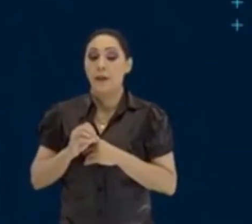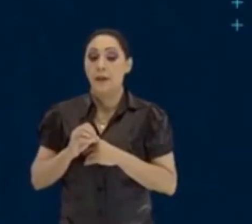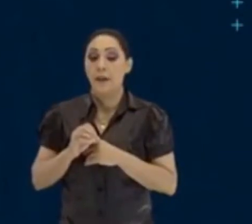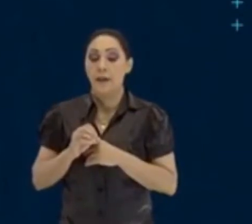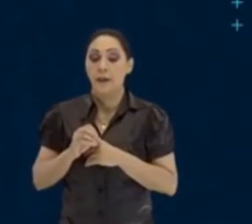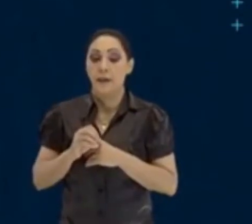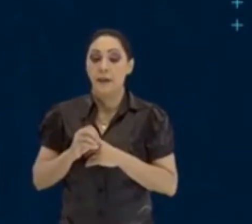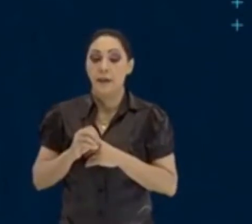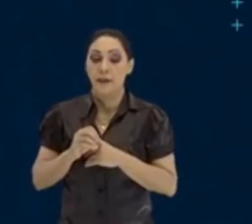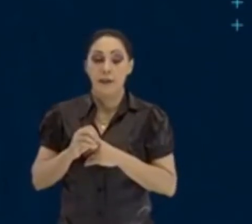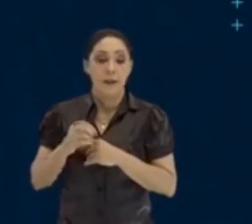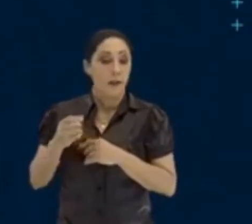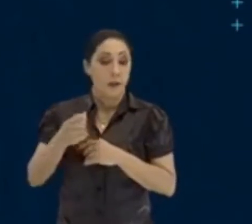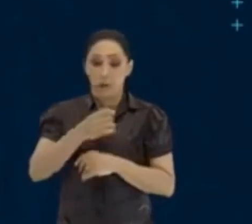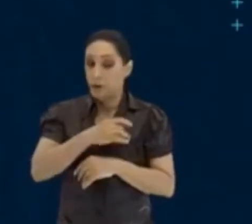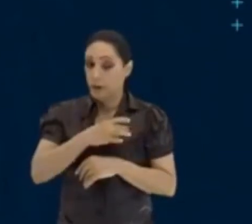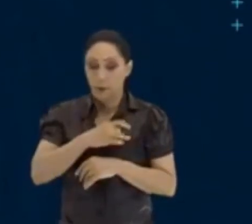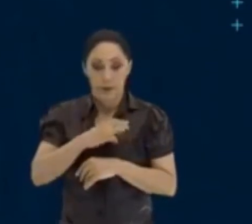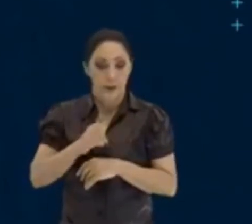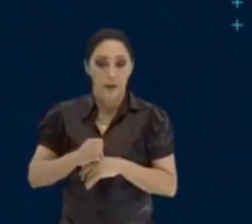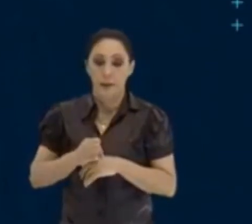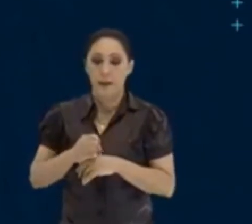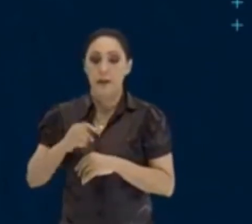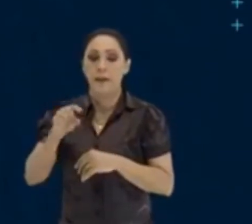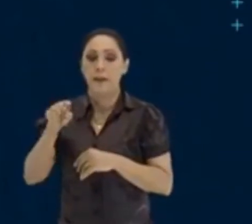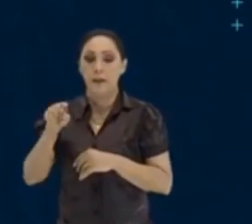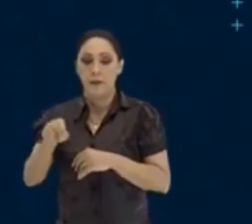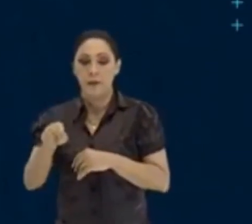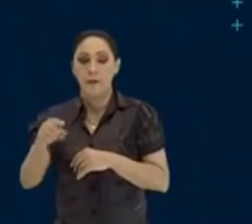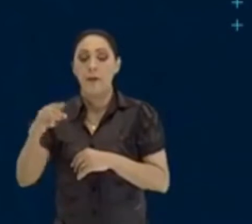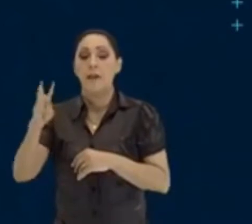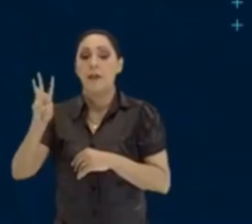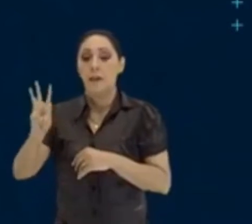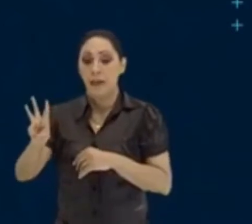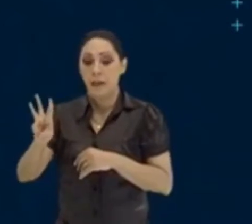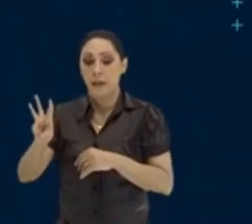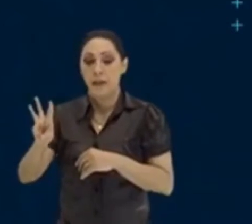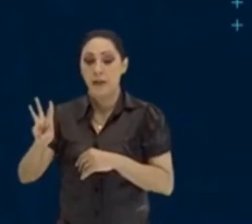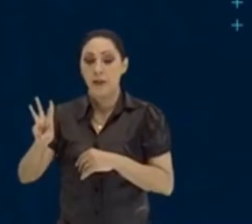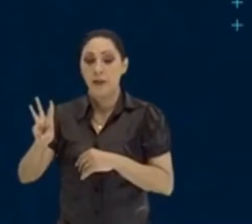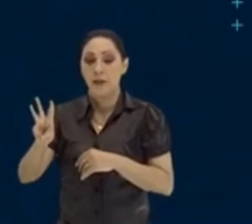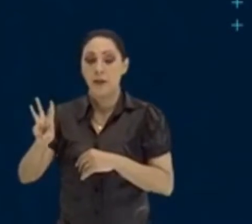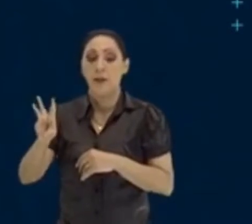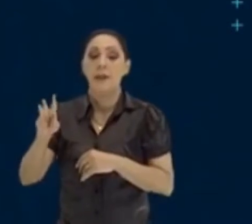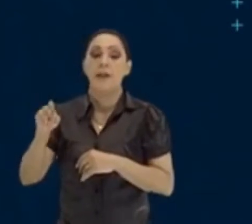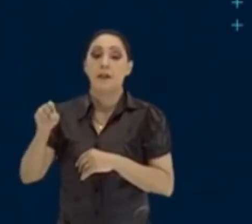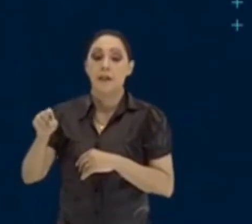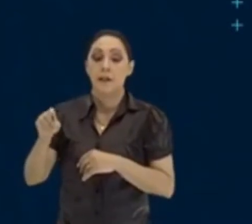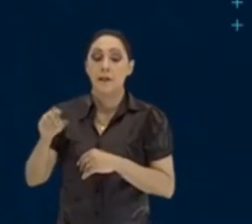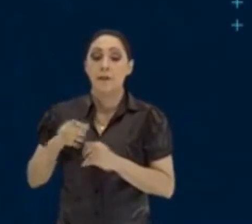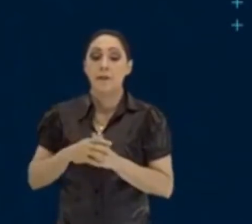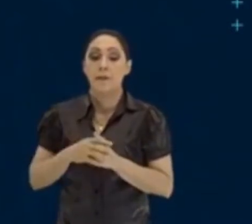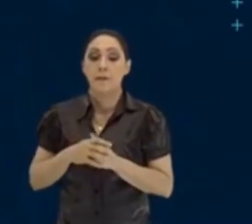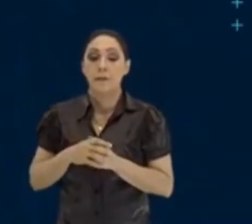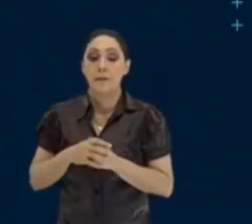taxa está em porcentagem, já está em porcentagem. Então, 1 vezes 3 direto. Olha aqui, Taxa vezes 3. E o tempo, que agora não é mais 1.